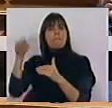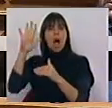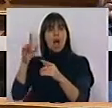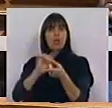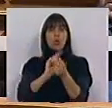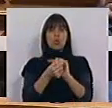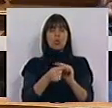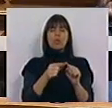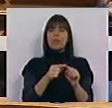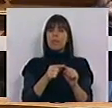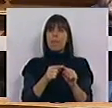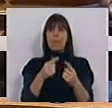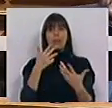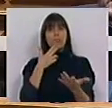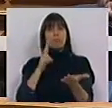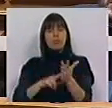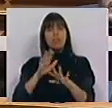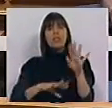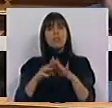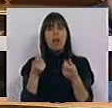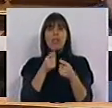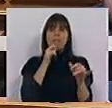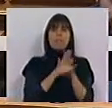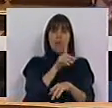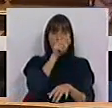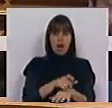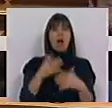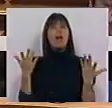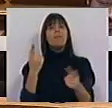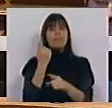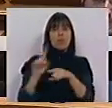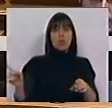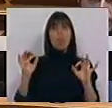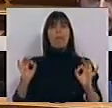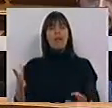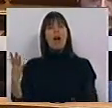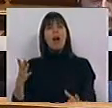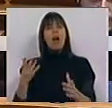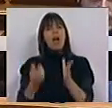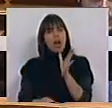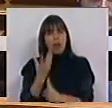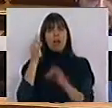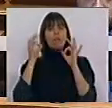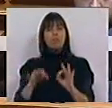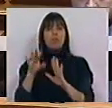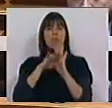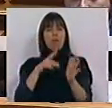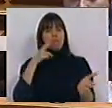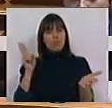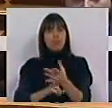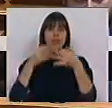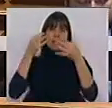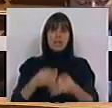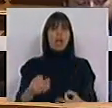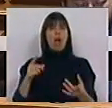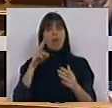àquilo que se realiza no litoral. Portanto, e uma vez por todas, criem um programa sério, um